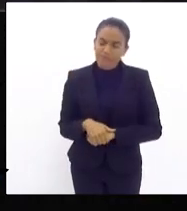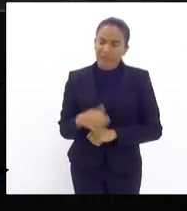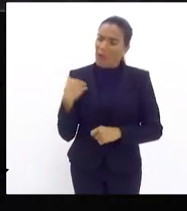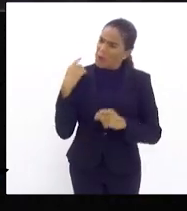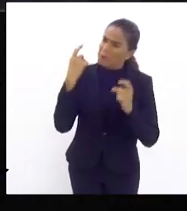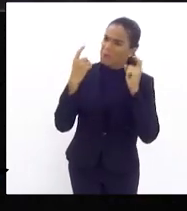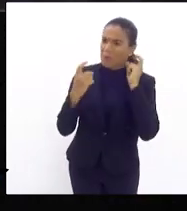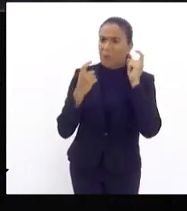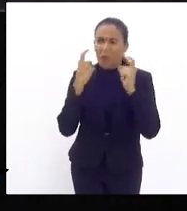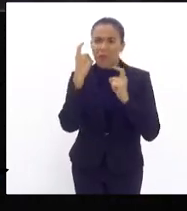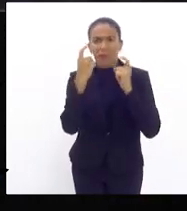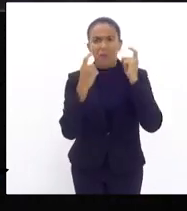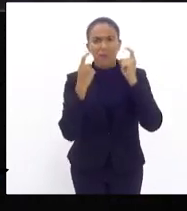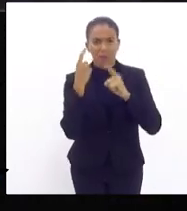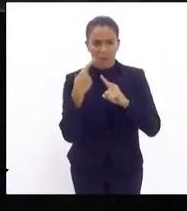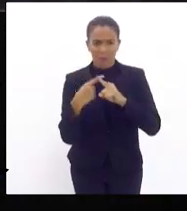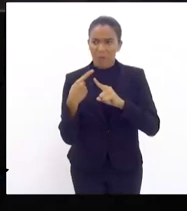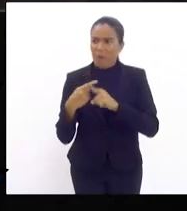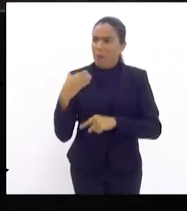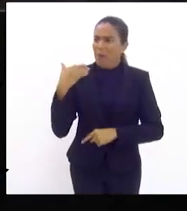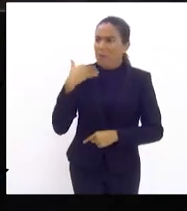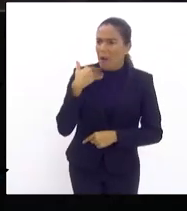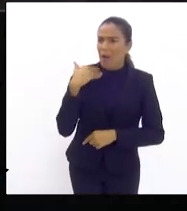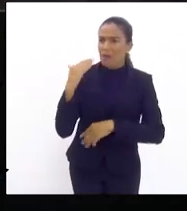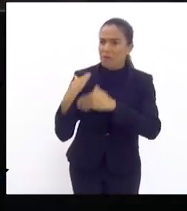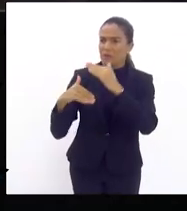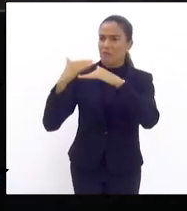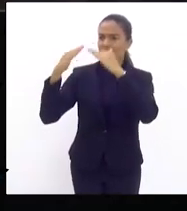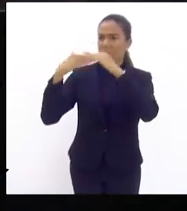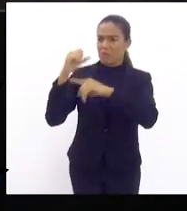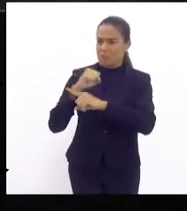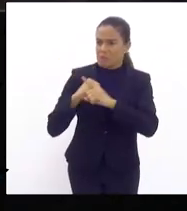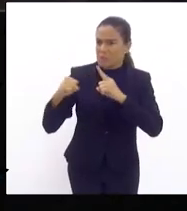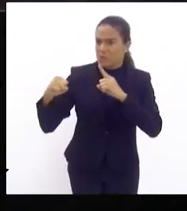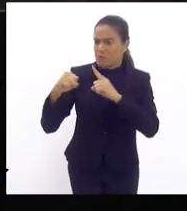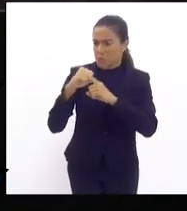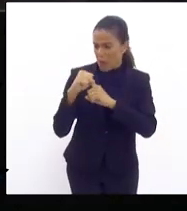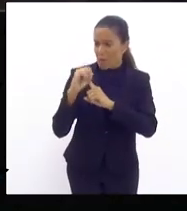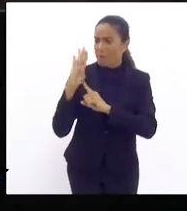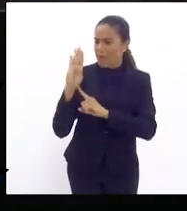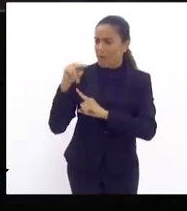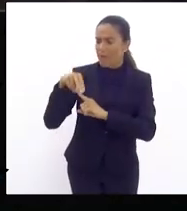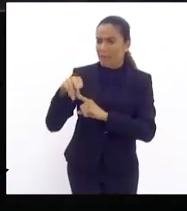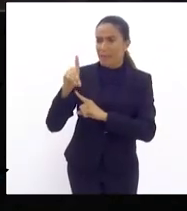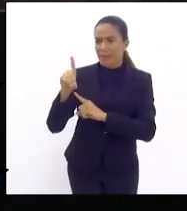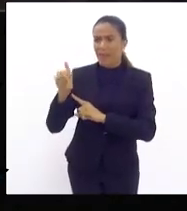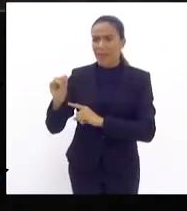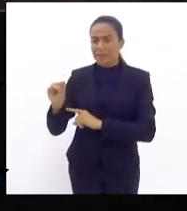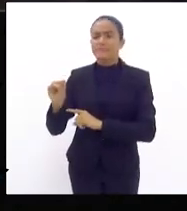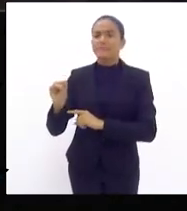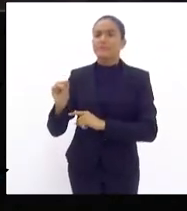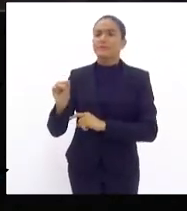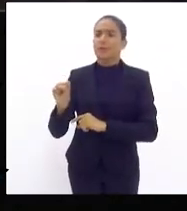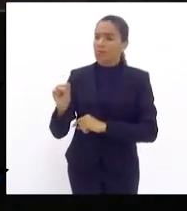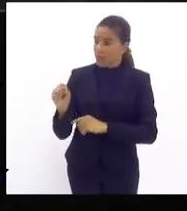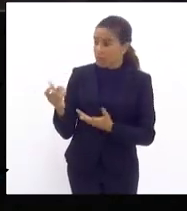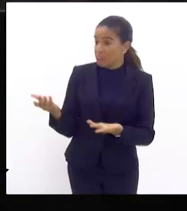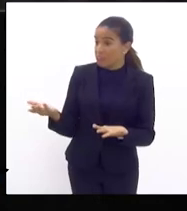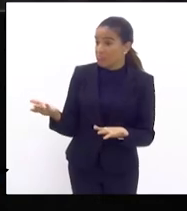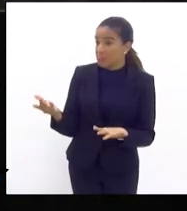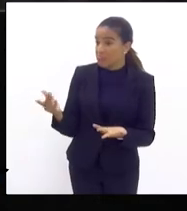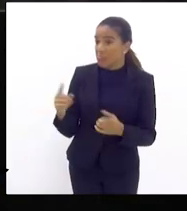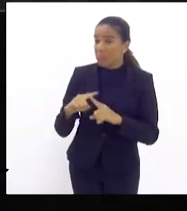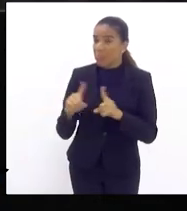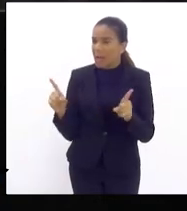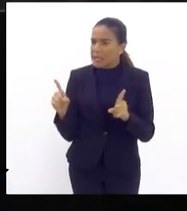preocupada porque o Banco de Desenvolvimento Desenvolvimento Social o BNDES é um banco importante de fomento agora ele é acionista